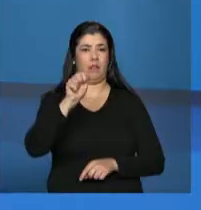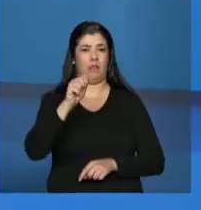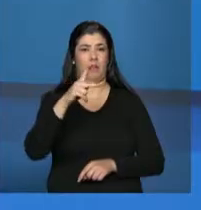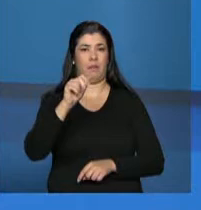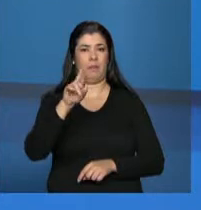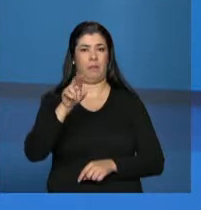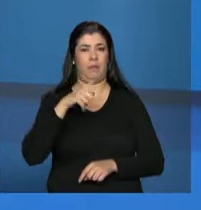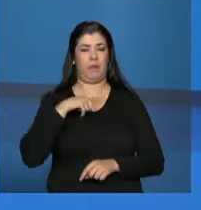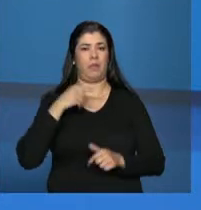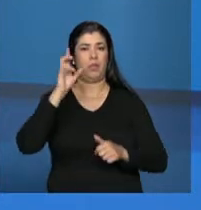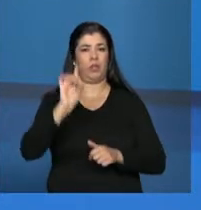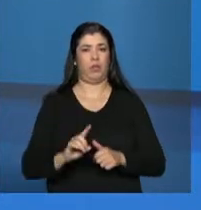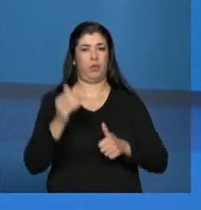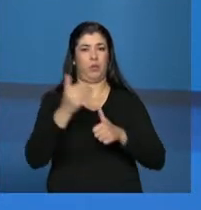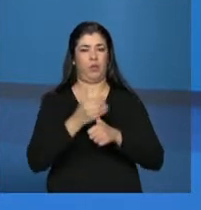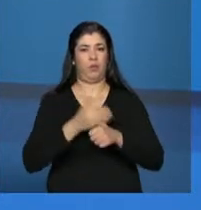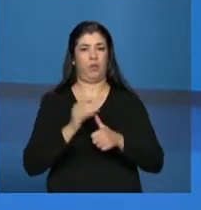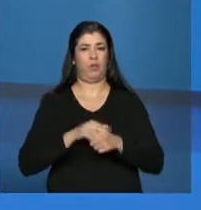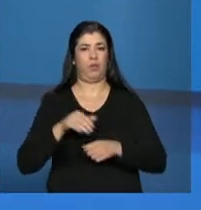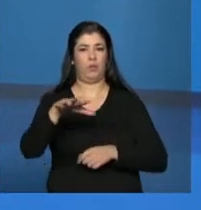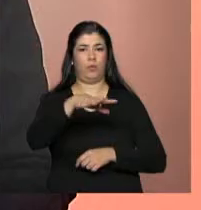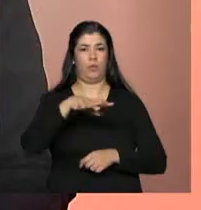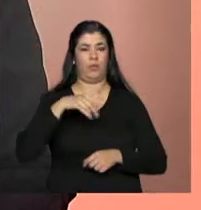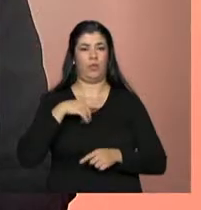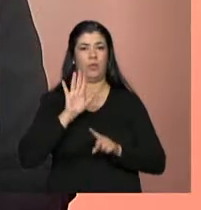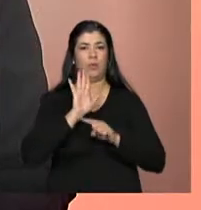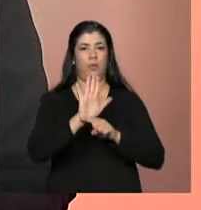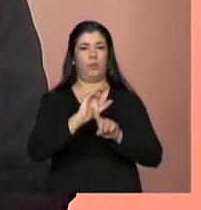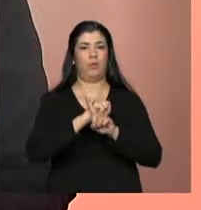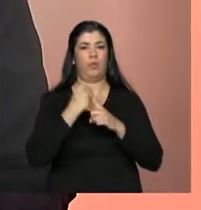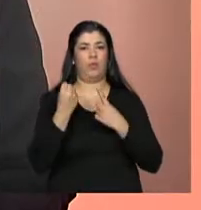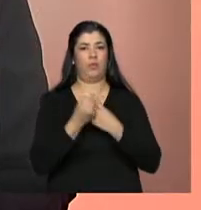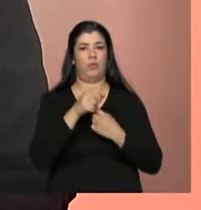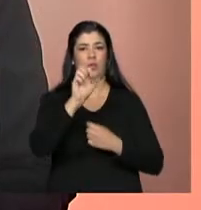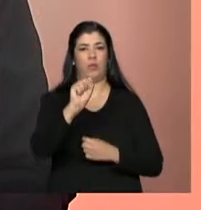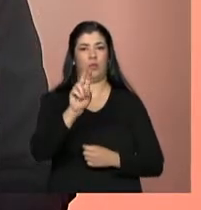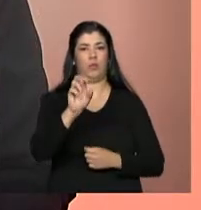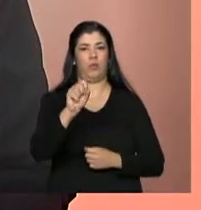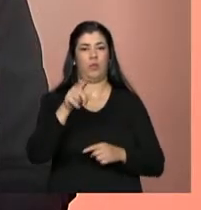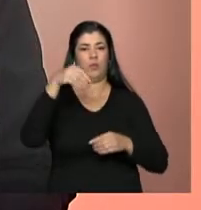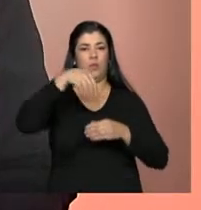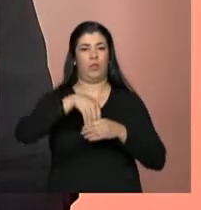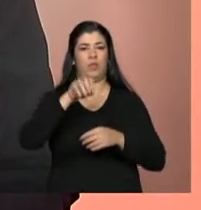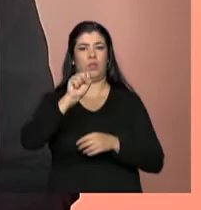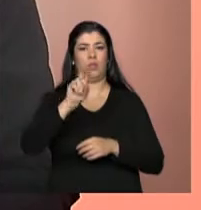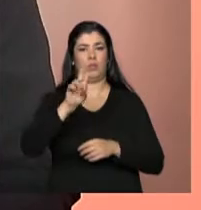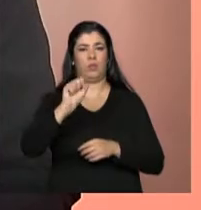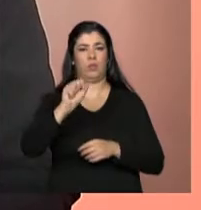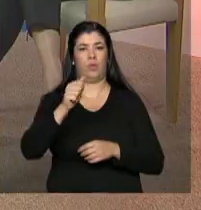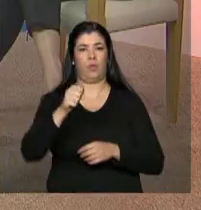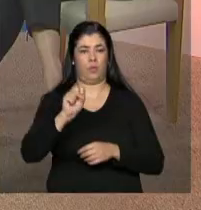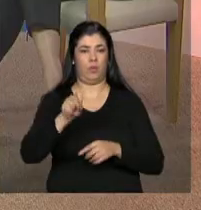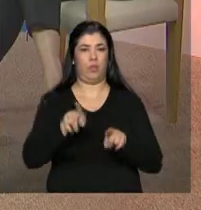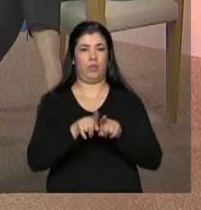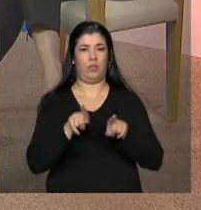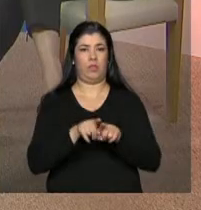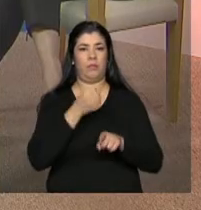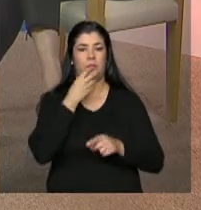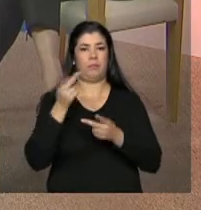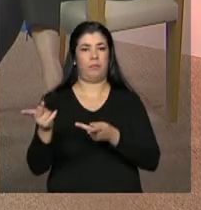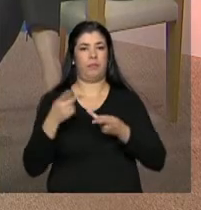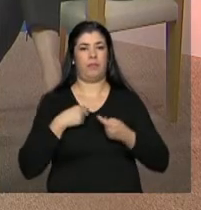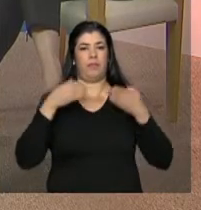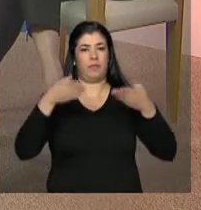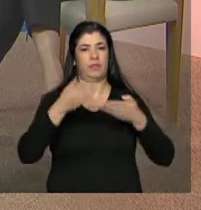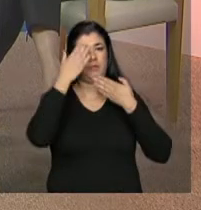Diretora Substituta do Departamento da Rede Sócio-Assistencial do SUAS, o Sistema Único de Assistência Social. Sejam bem-vindas, muito obrigada pela